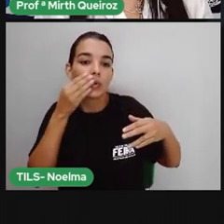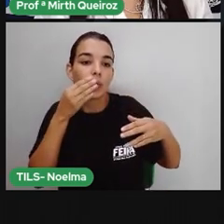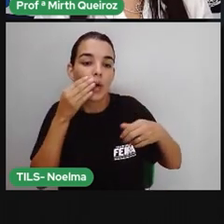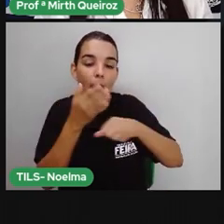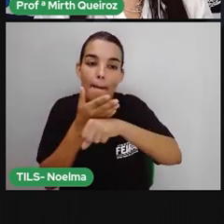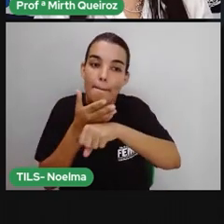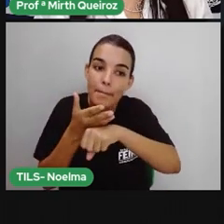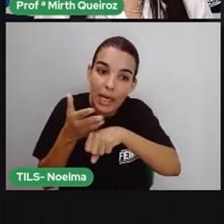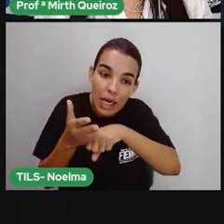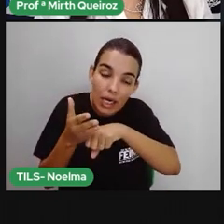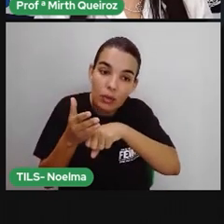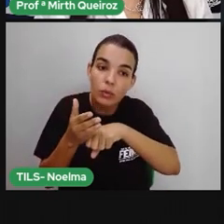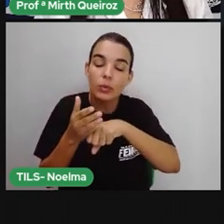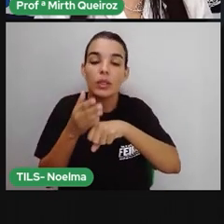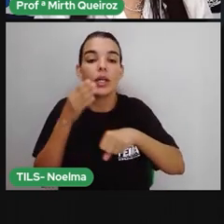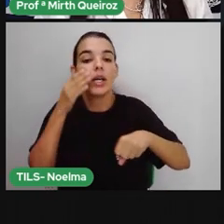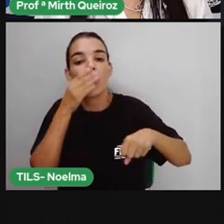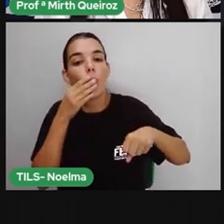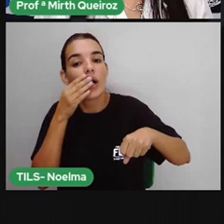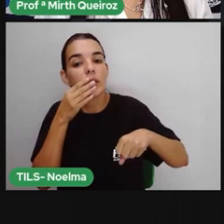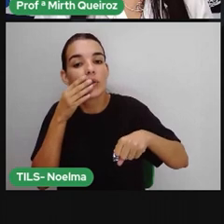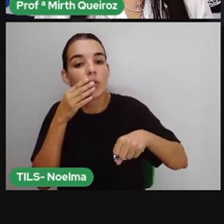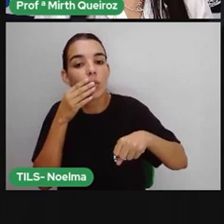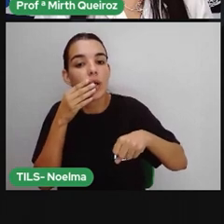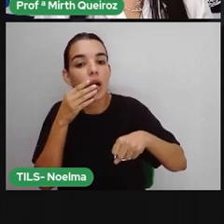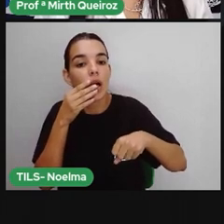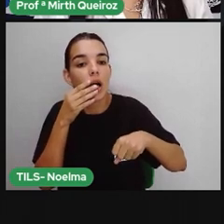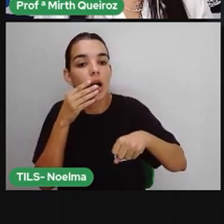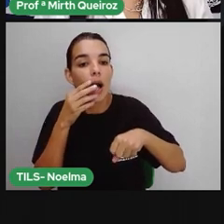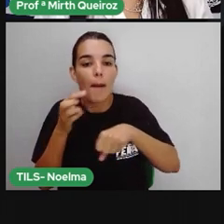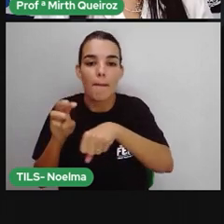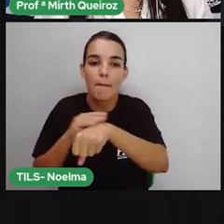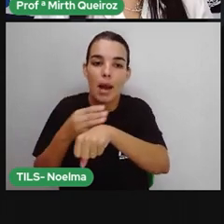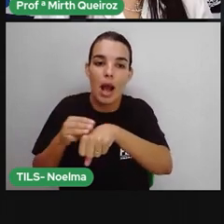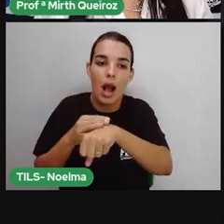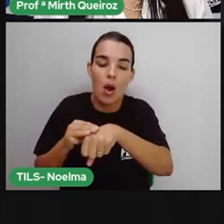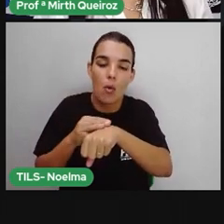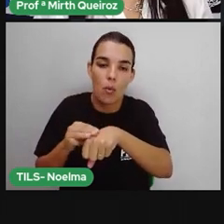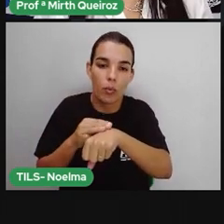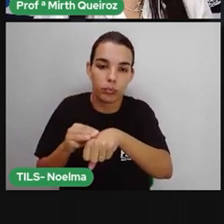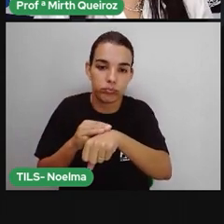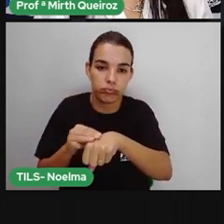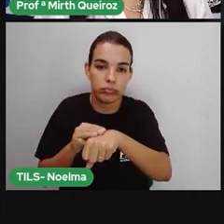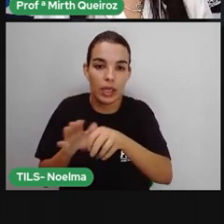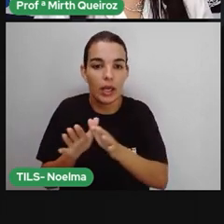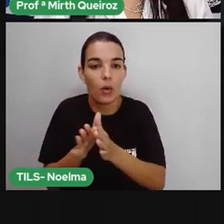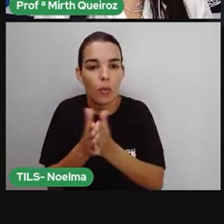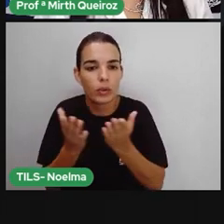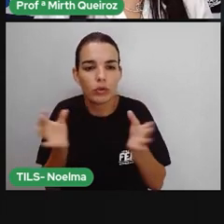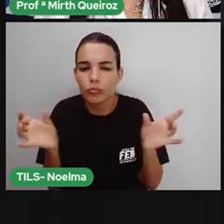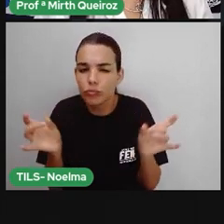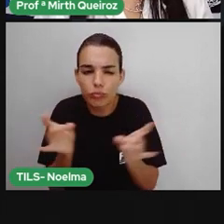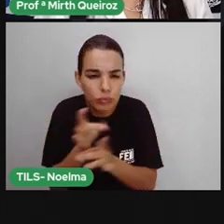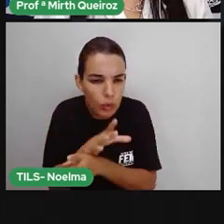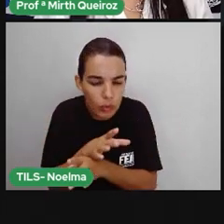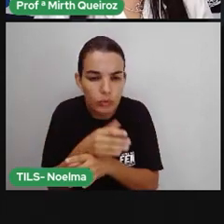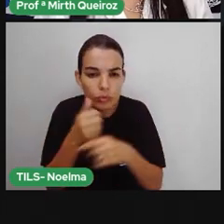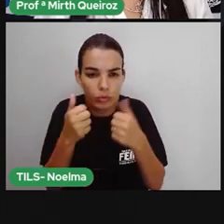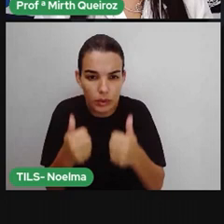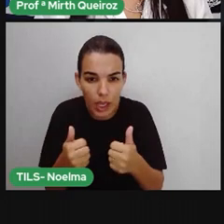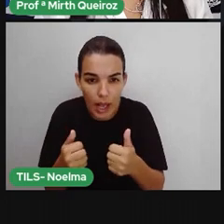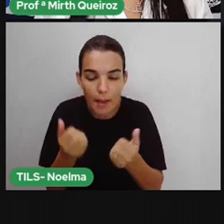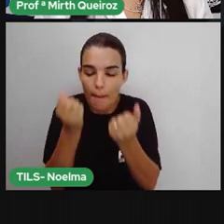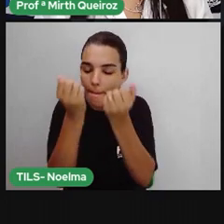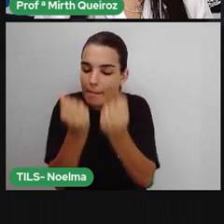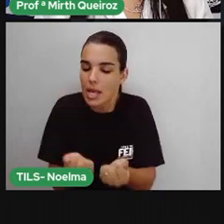Do açúcar de melhor qualidade e depois era posto para secar. Quando toda essa operação terminava, o produto